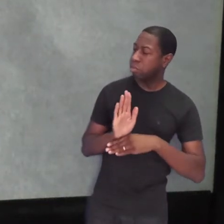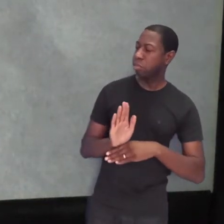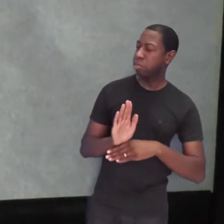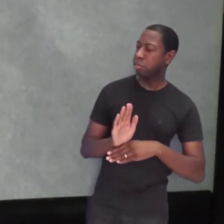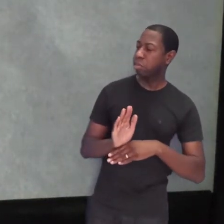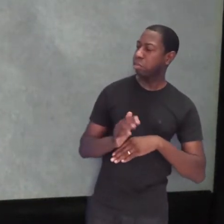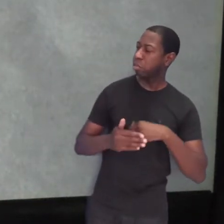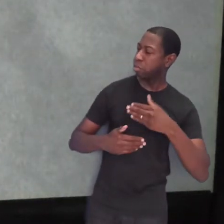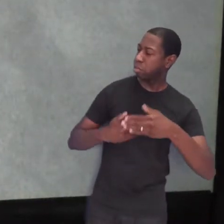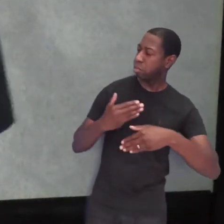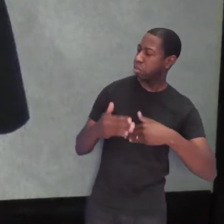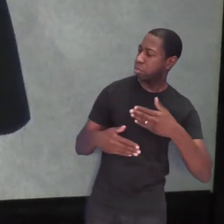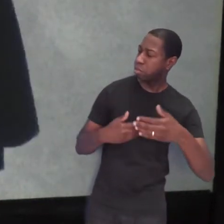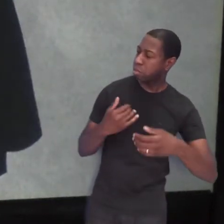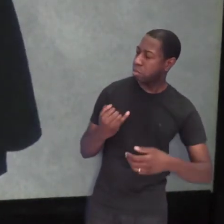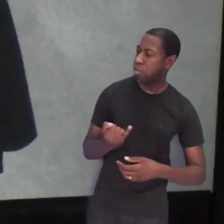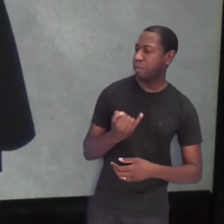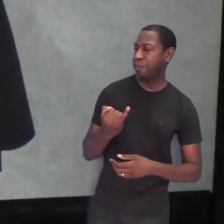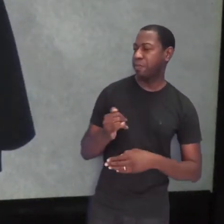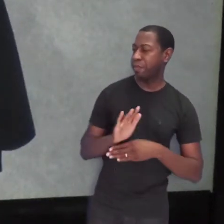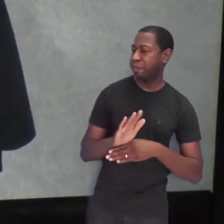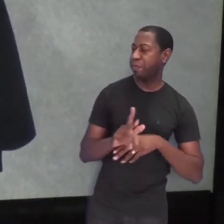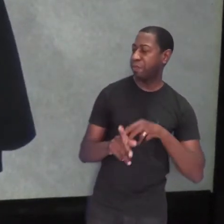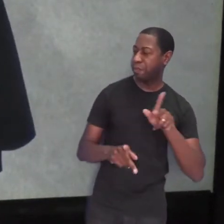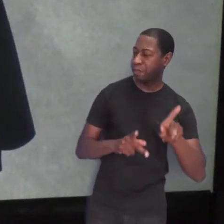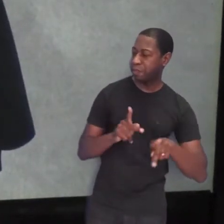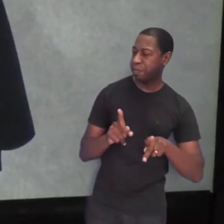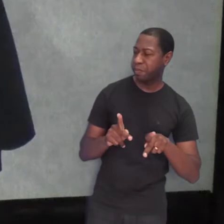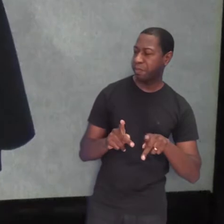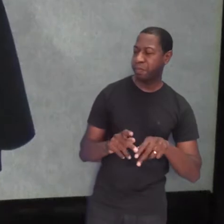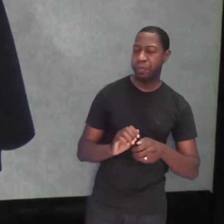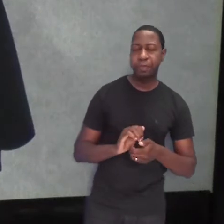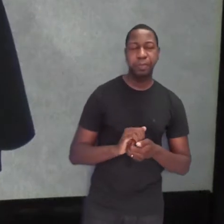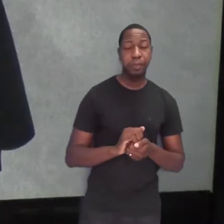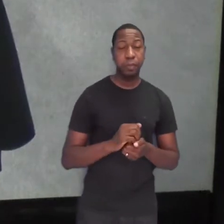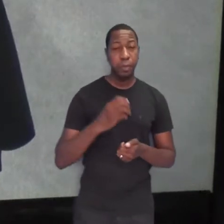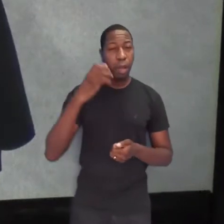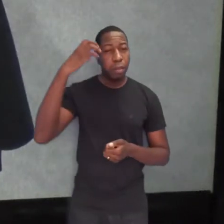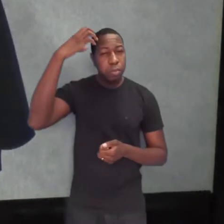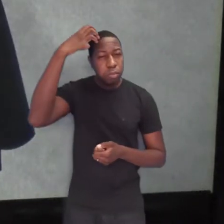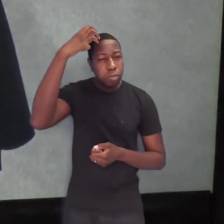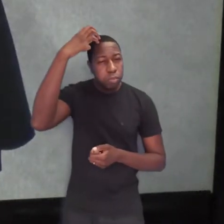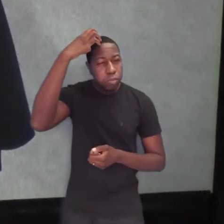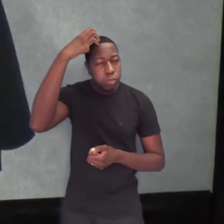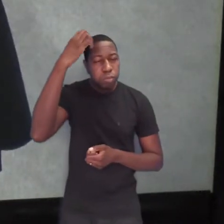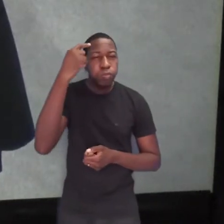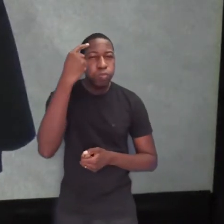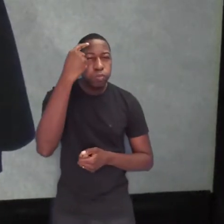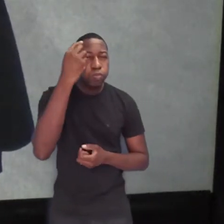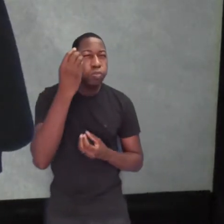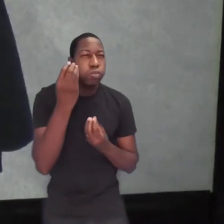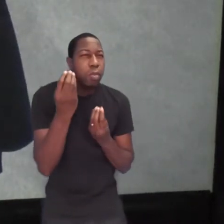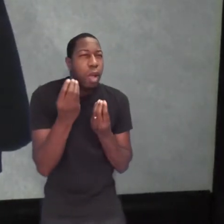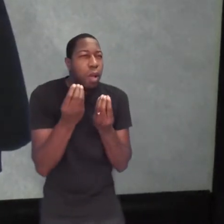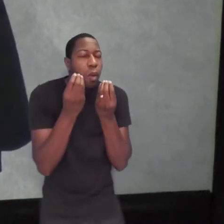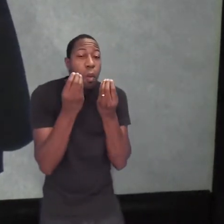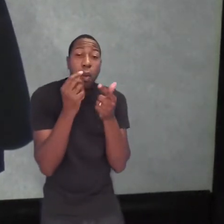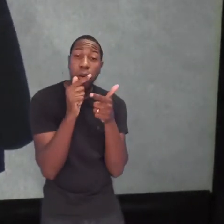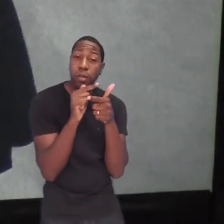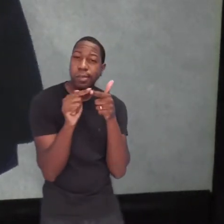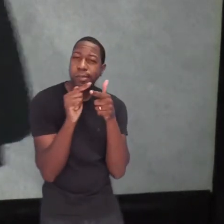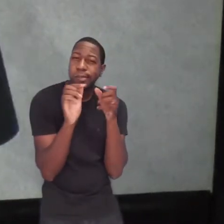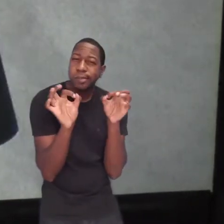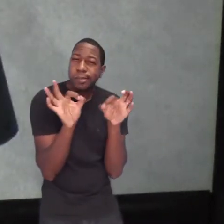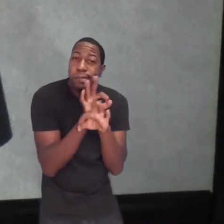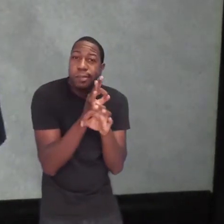coisas, reizinho. O reizinho queria saber como resolver aquela situação. Foi então